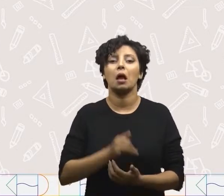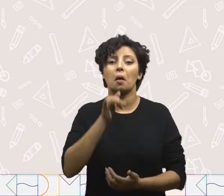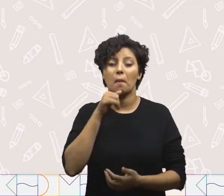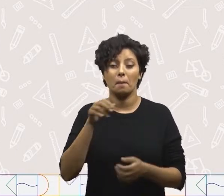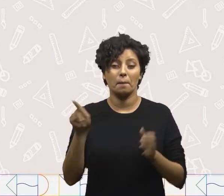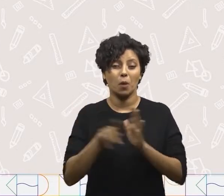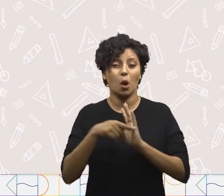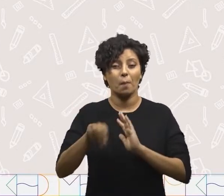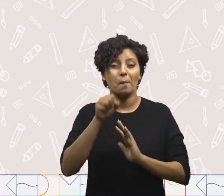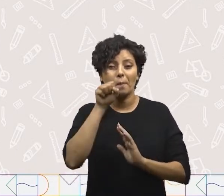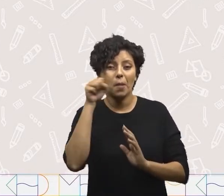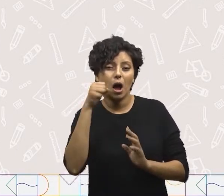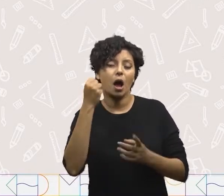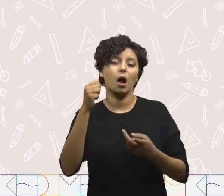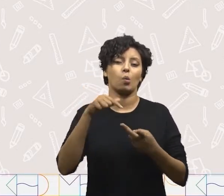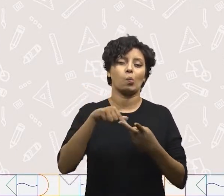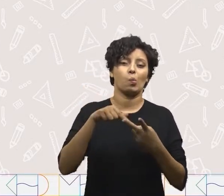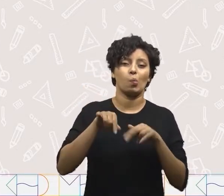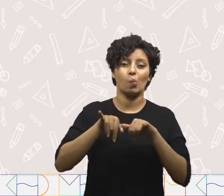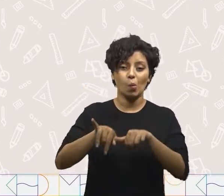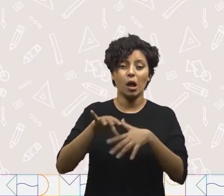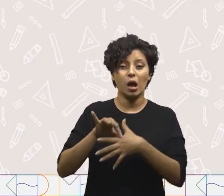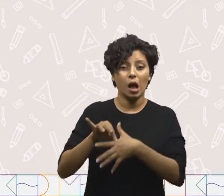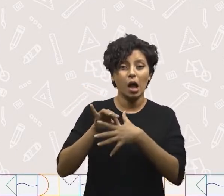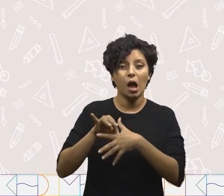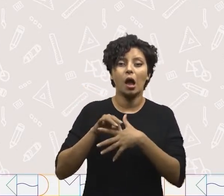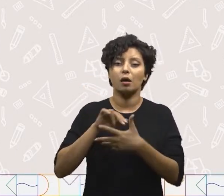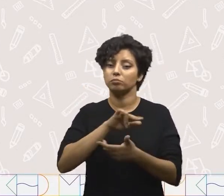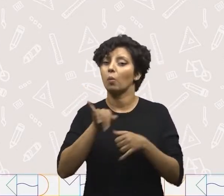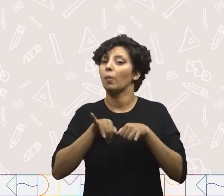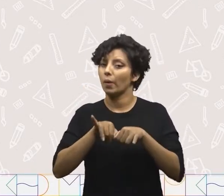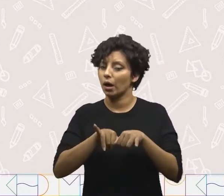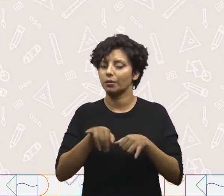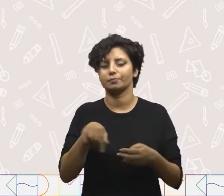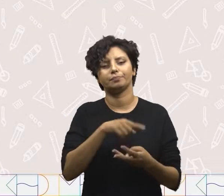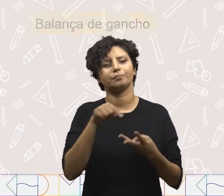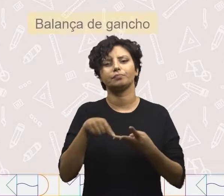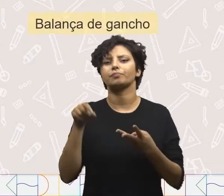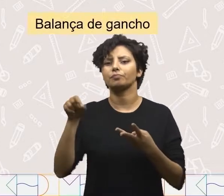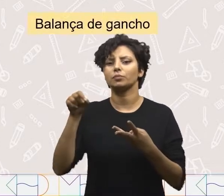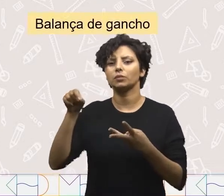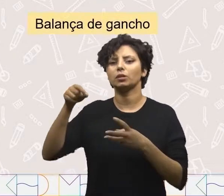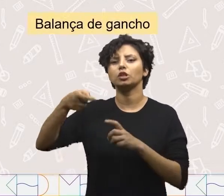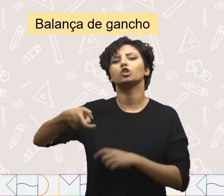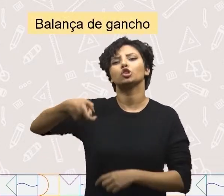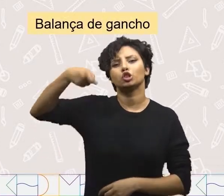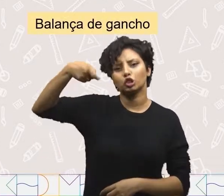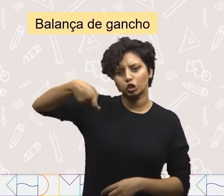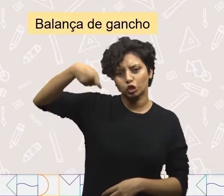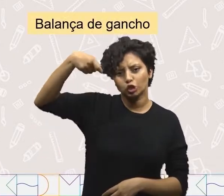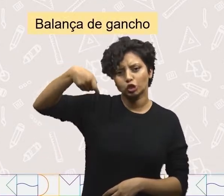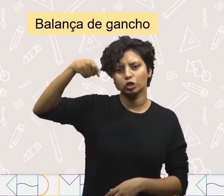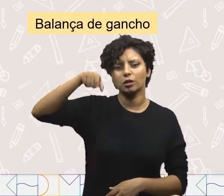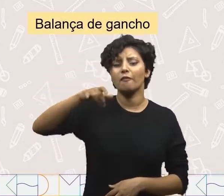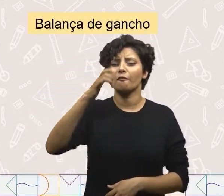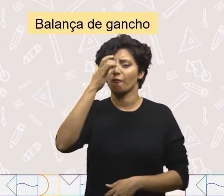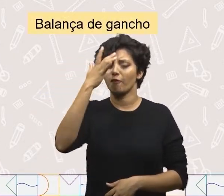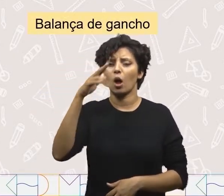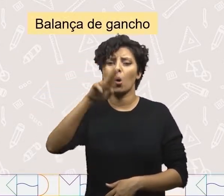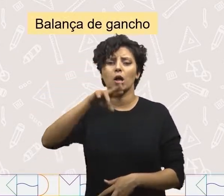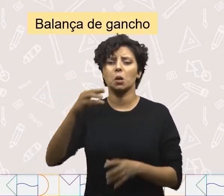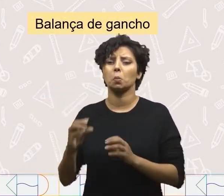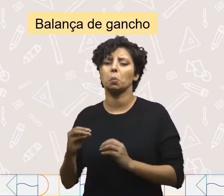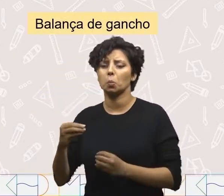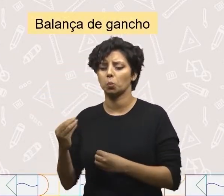padarias, açougues e supermercados. Temos também a balança de gancho. Ela é muito fácil de se